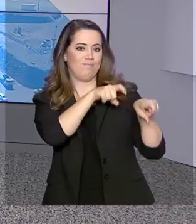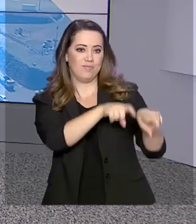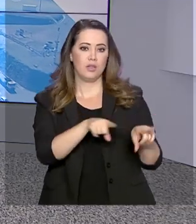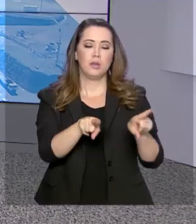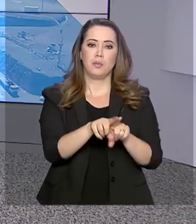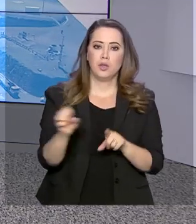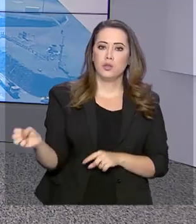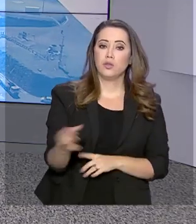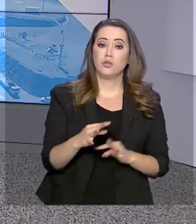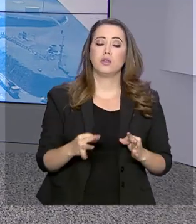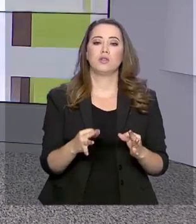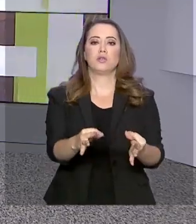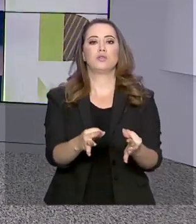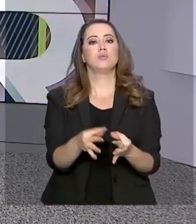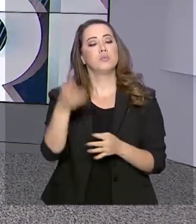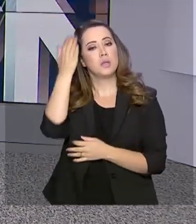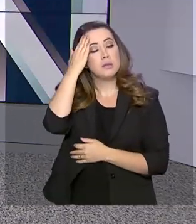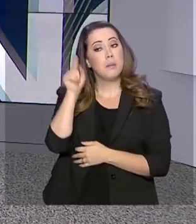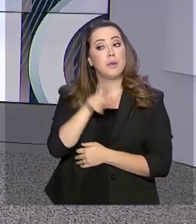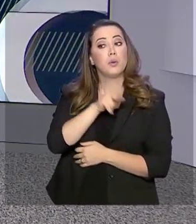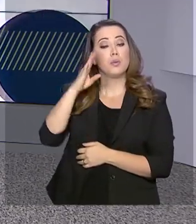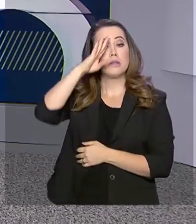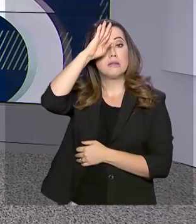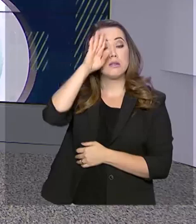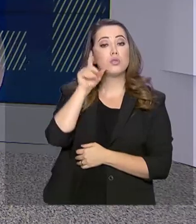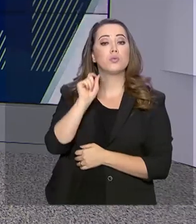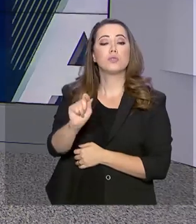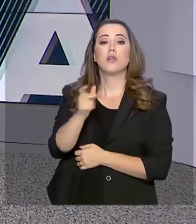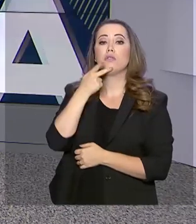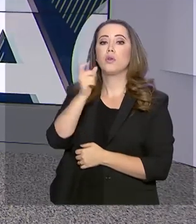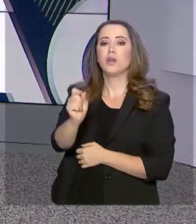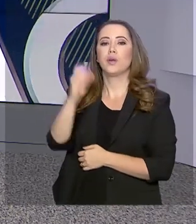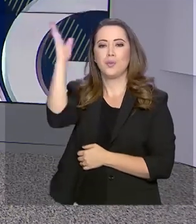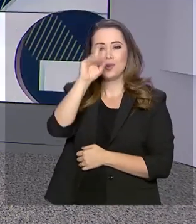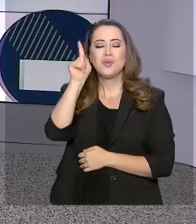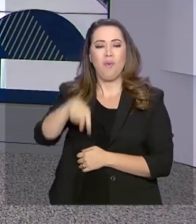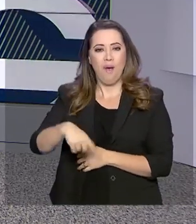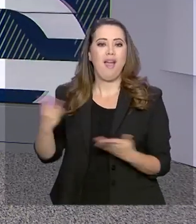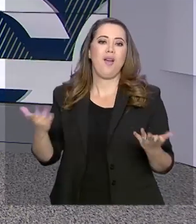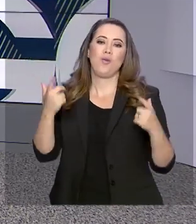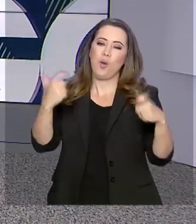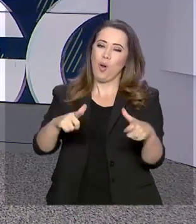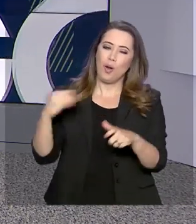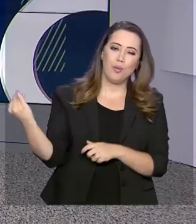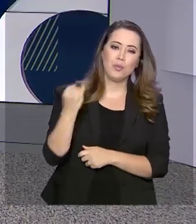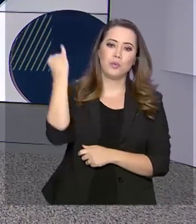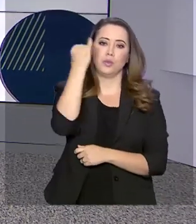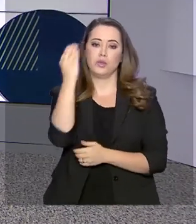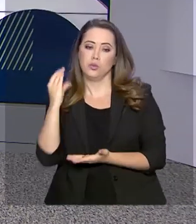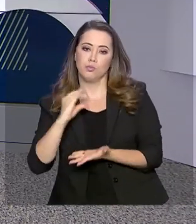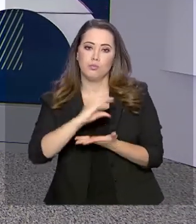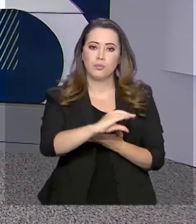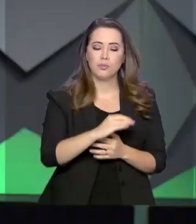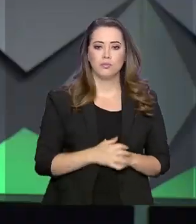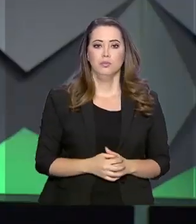E ouviram do presidente Jair Bolsonaro a garantia de que o Brasil é hoje um lugar confiável para se investir.